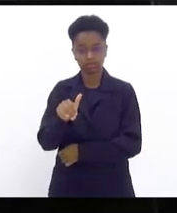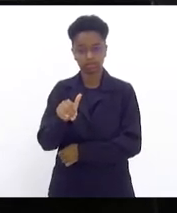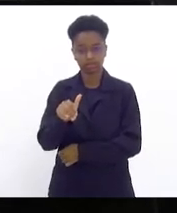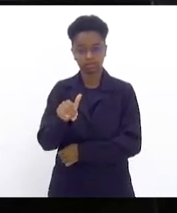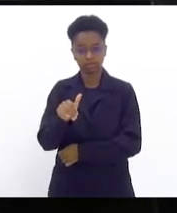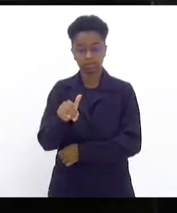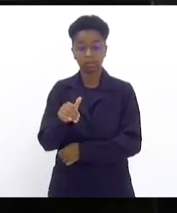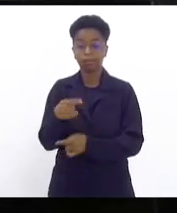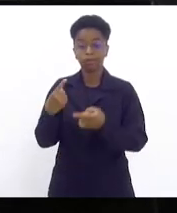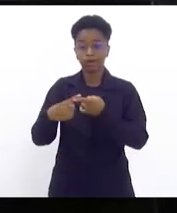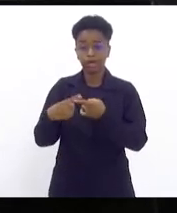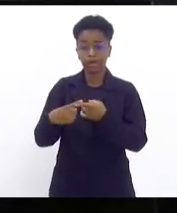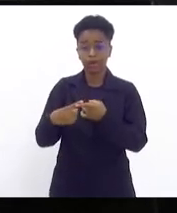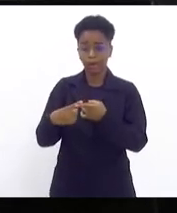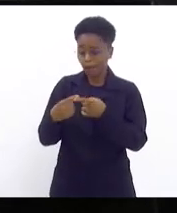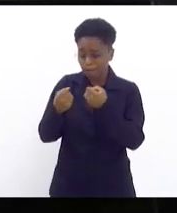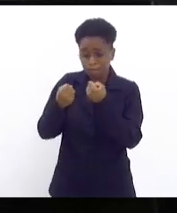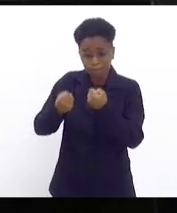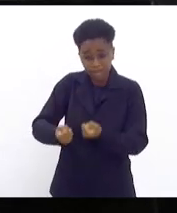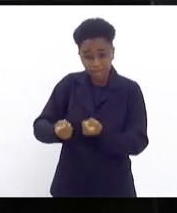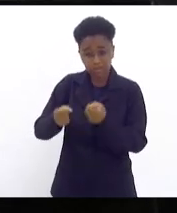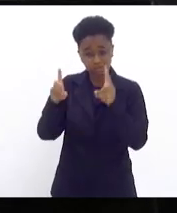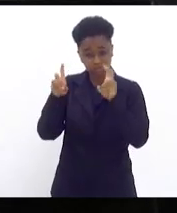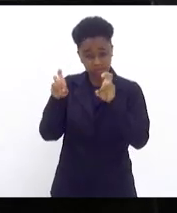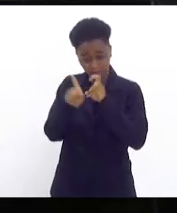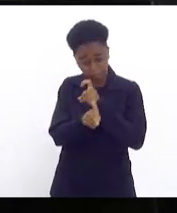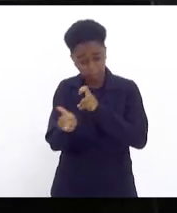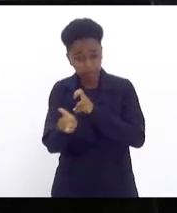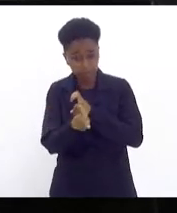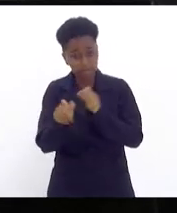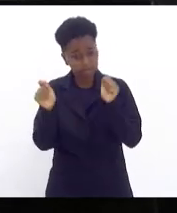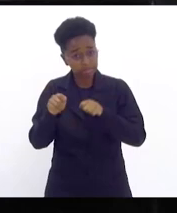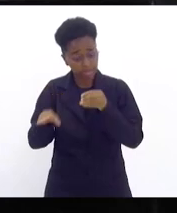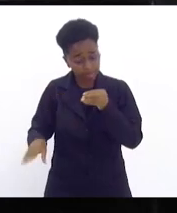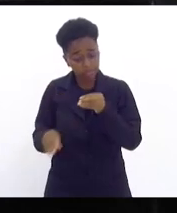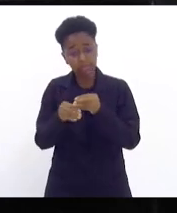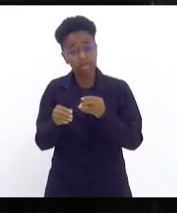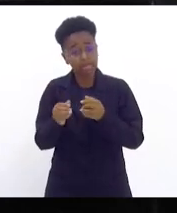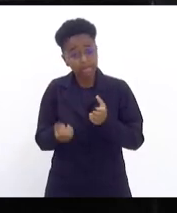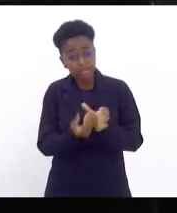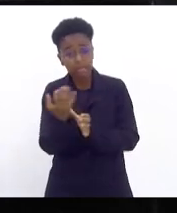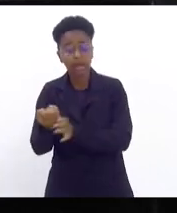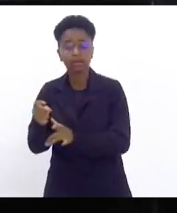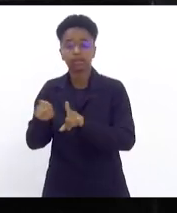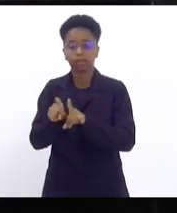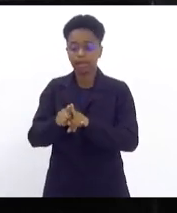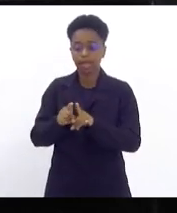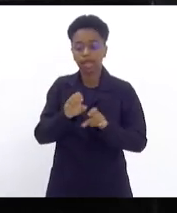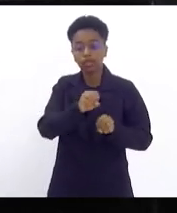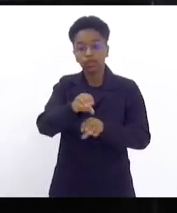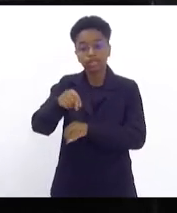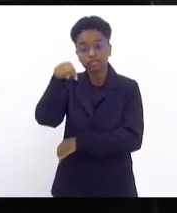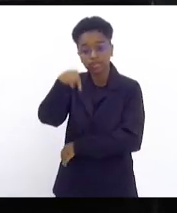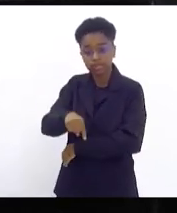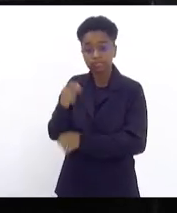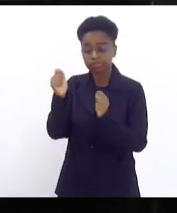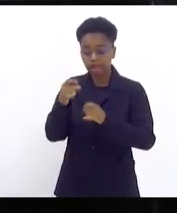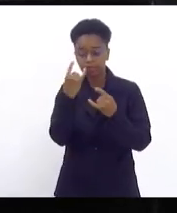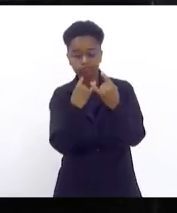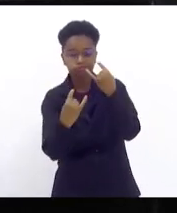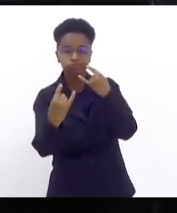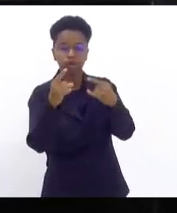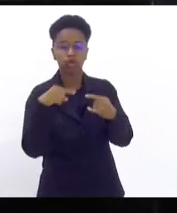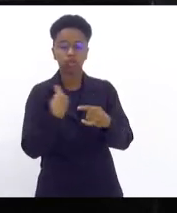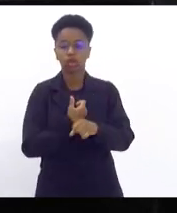piso nacional do magistério possa ser implementado e a educação do nosso Estado se torne atrativa para os nossos